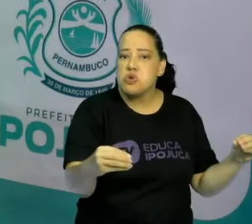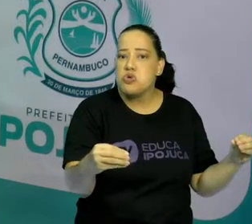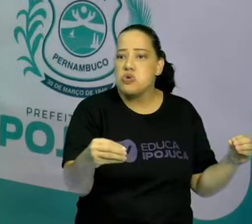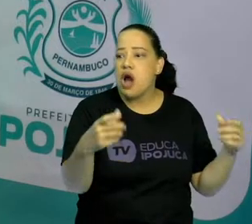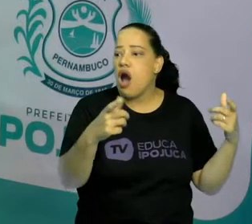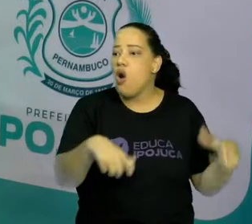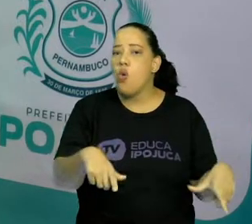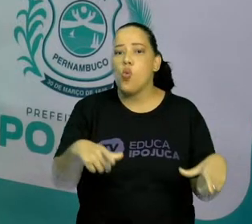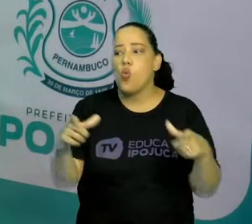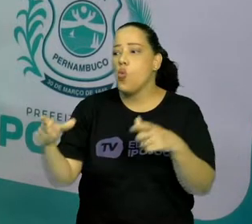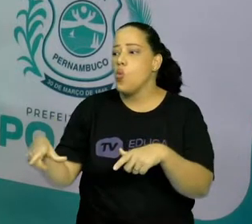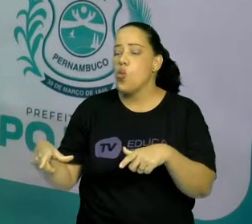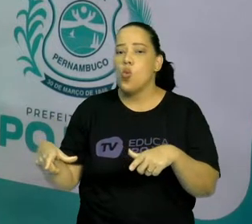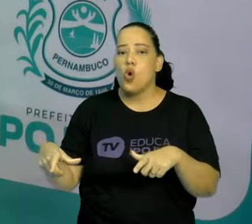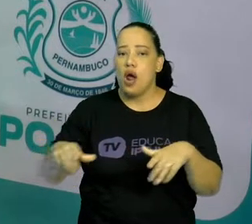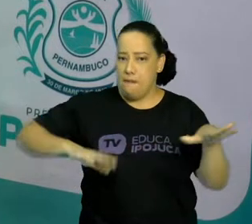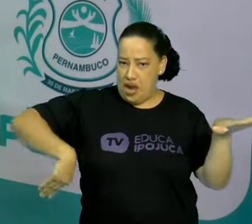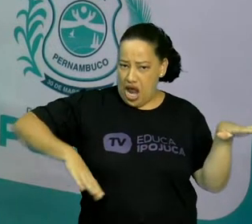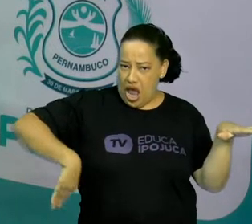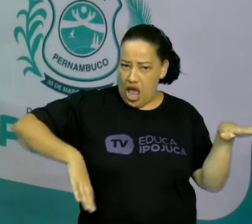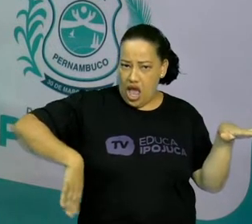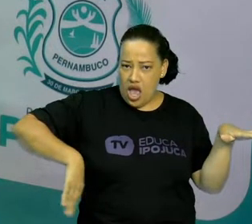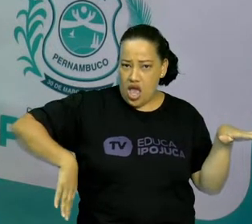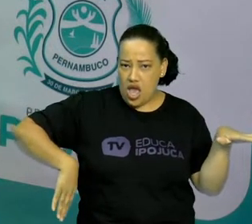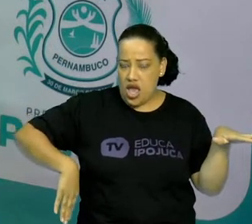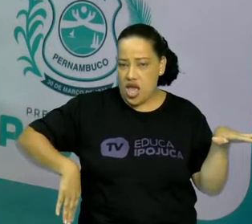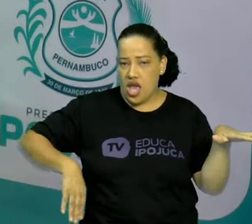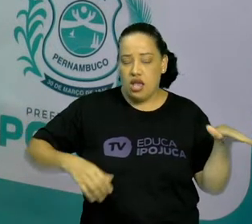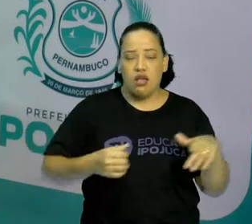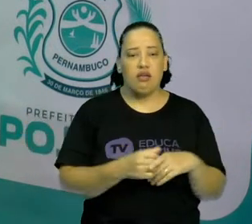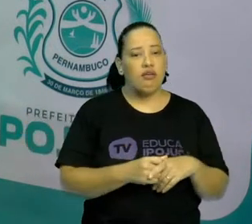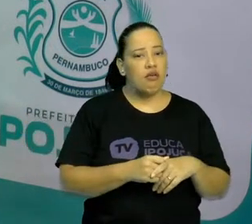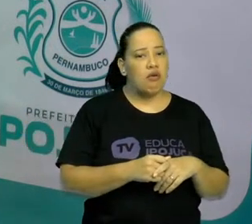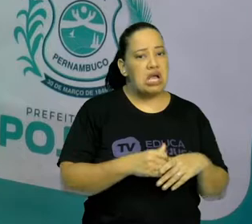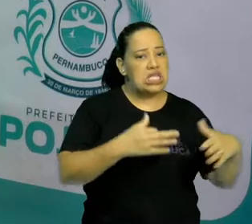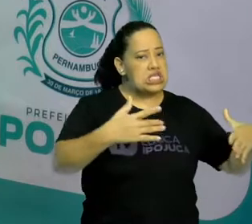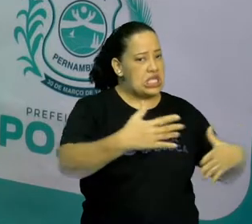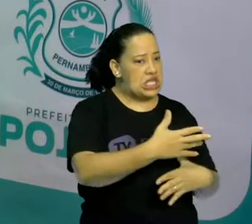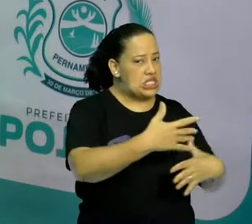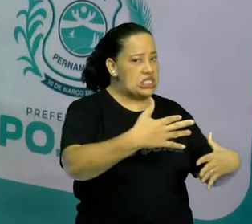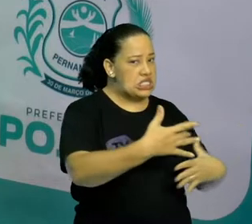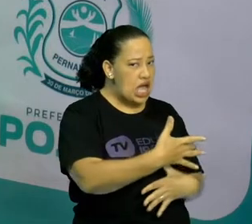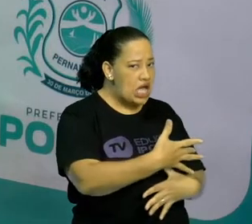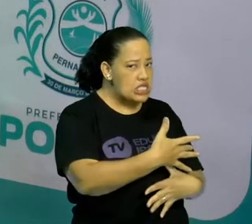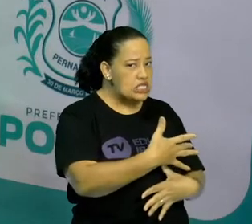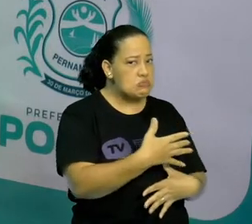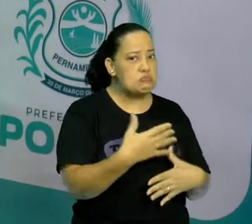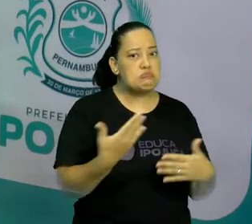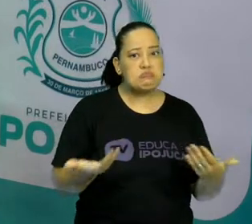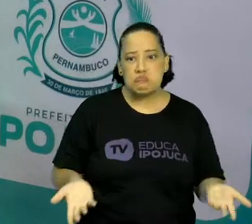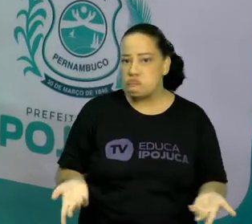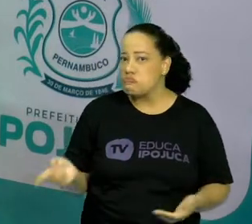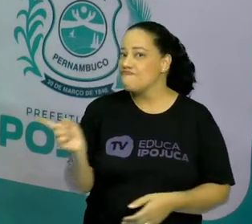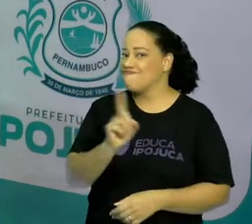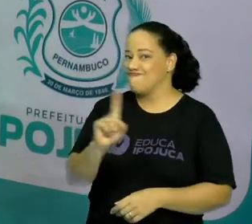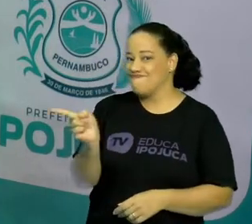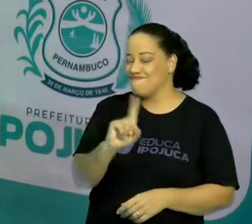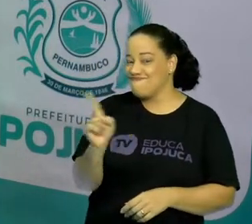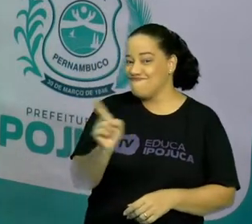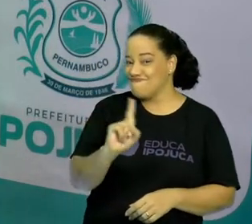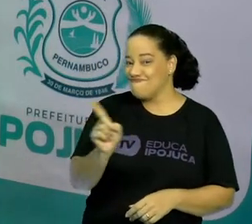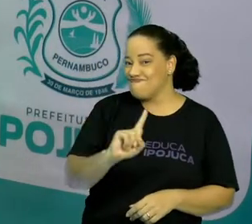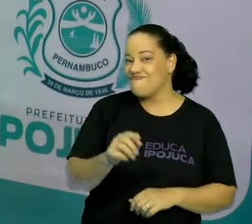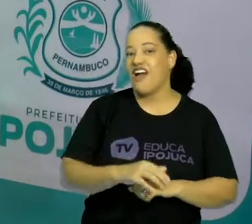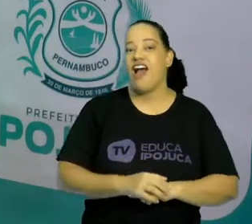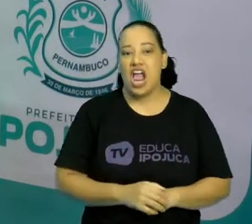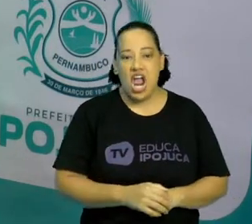praia? Não, né, crianças? Será que foi na cidade? Também não, né? Ele se perdeu aonde?